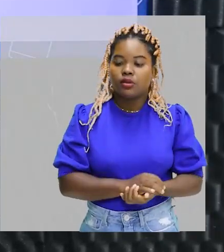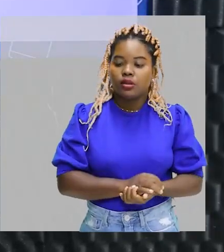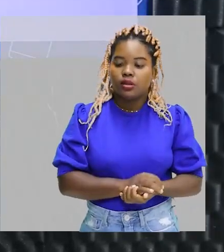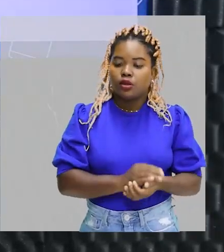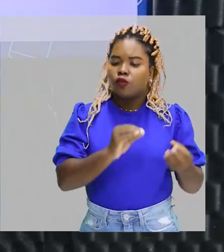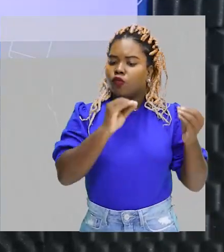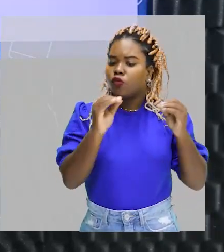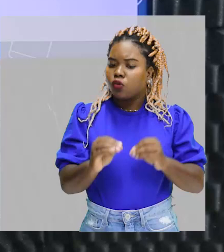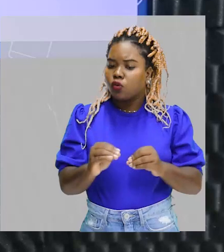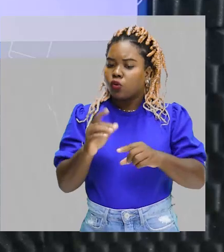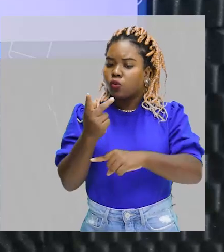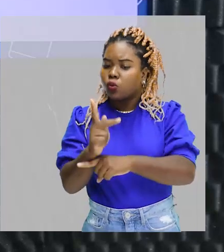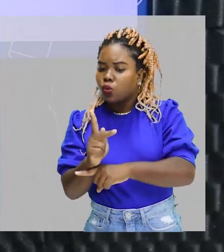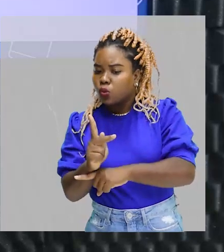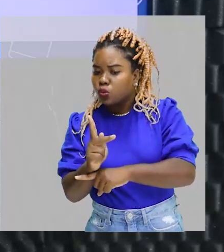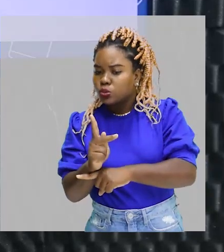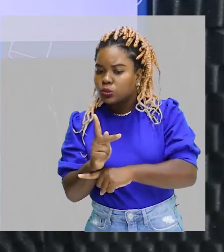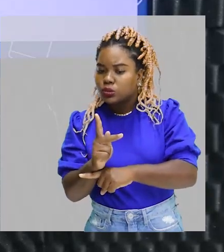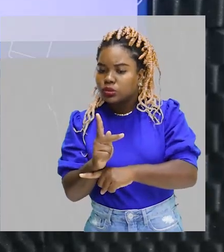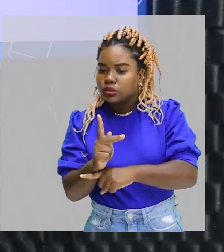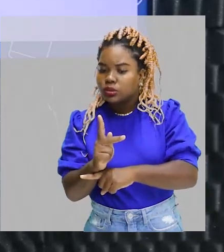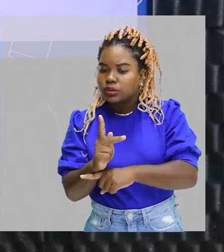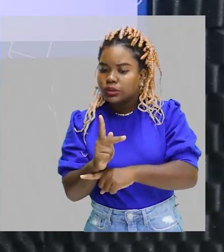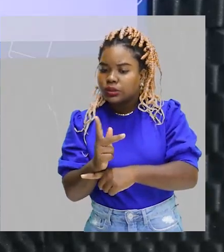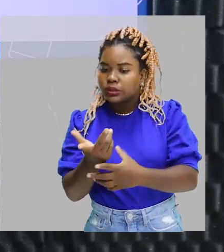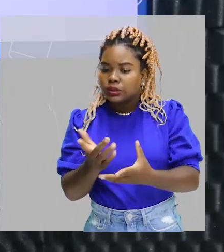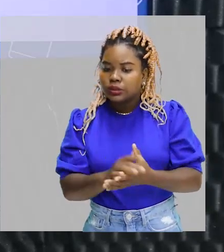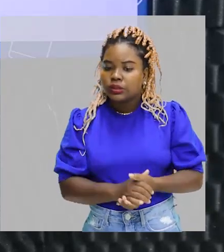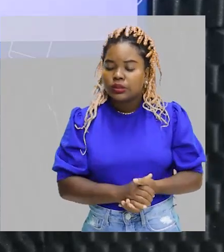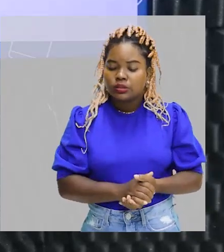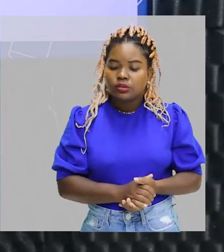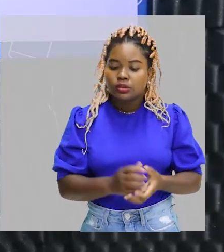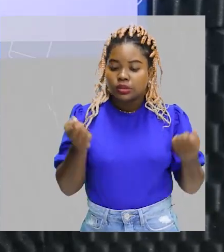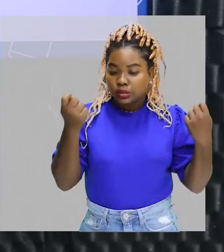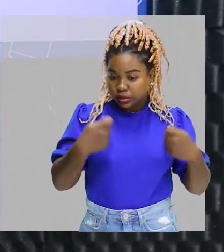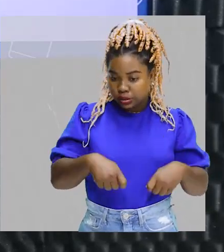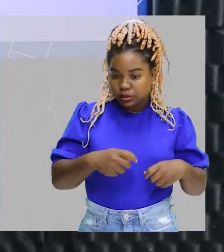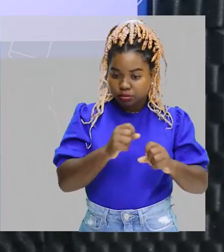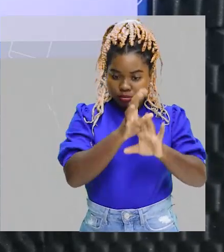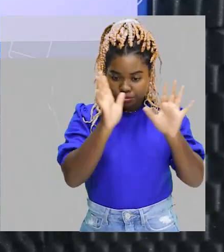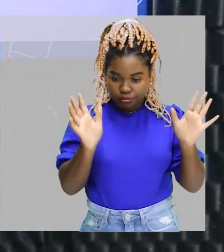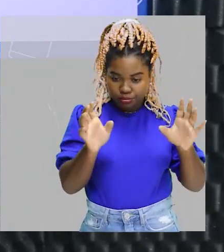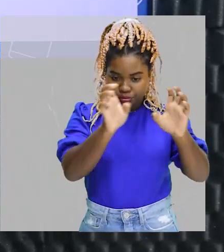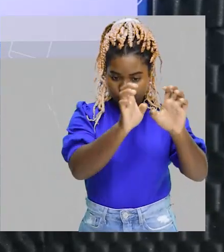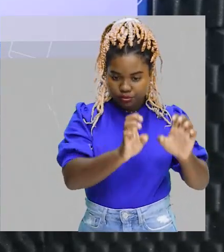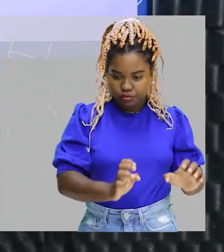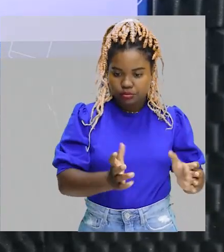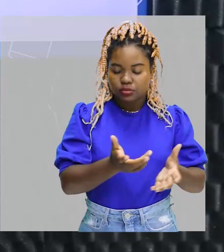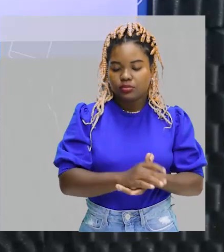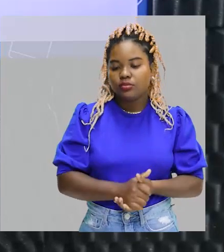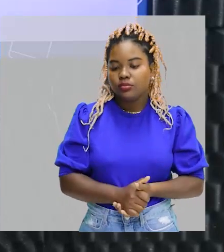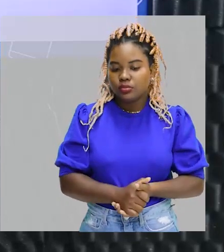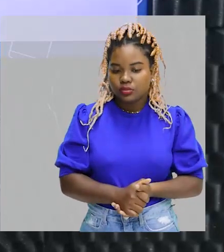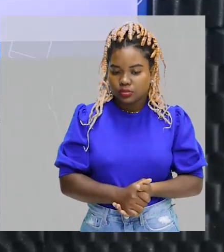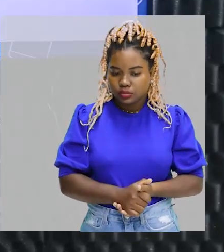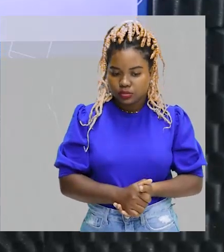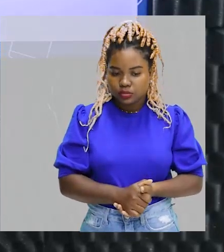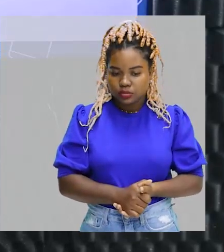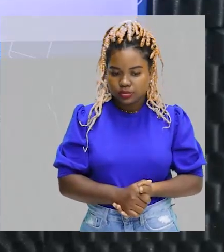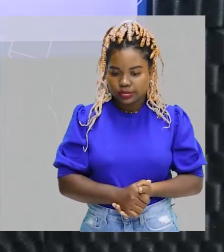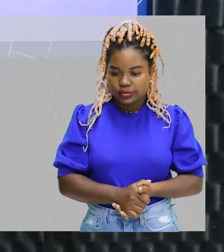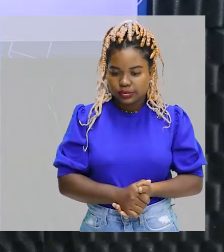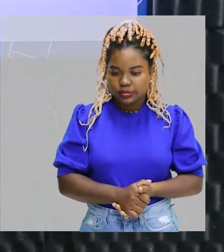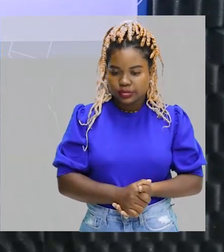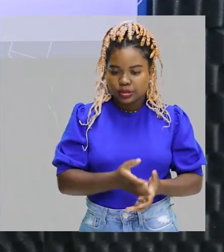colocando os hidrogênios de forma a satisfazer essa condição. E aí, eu consigo